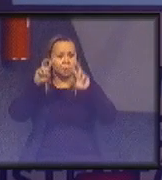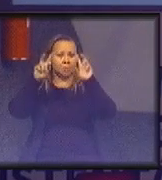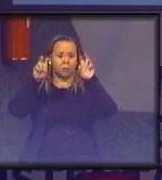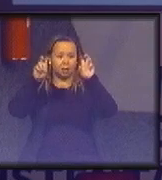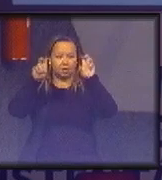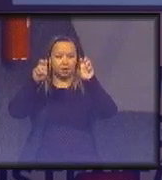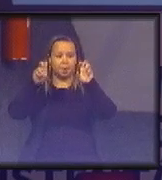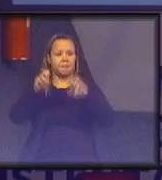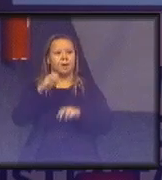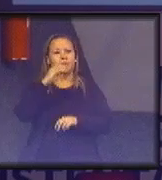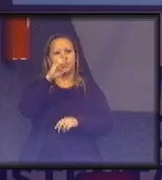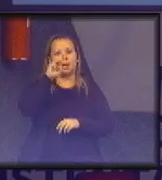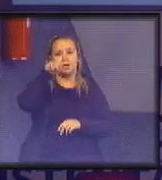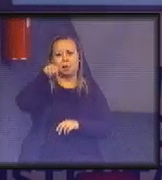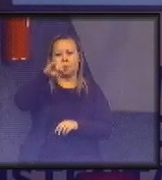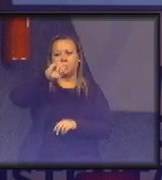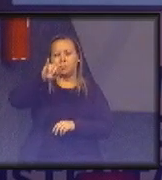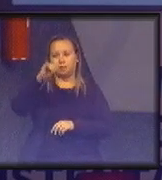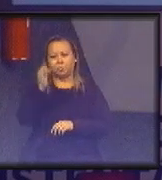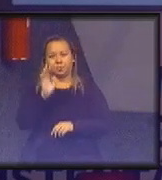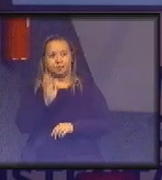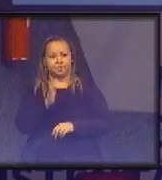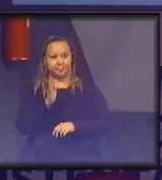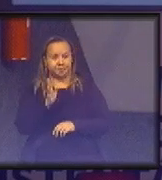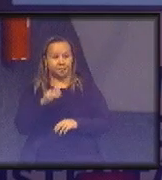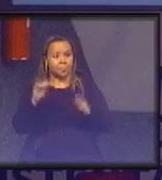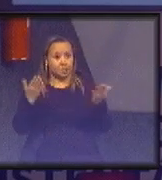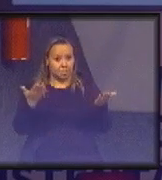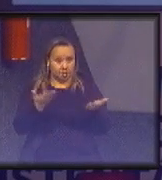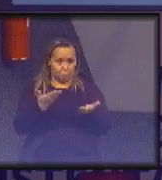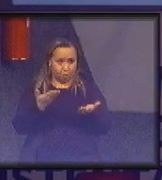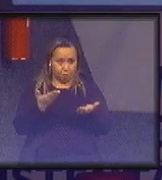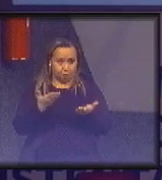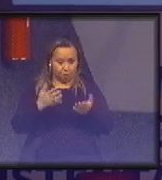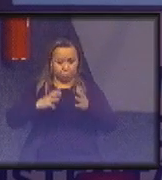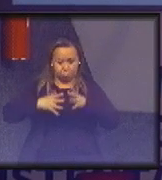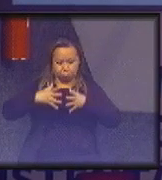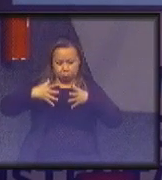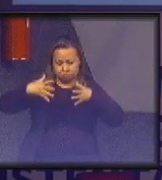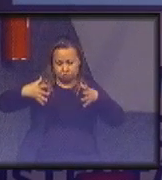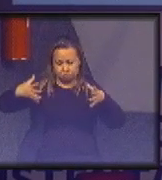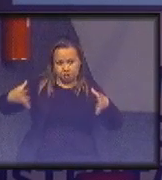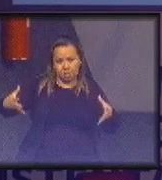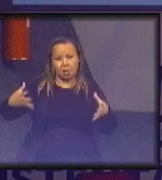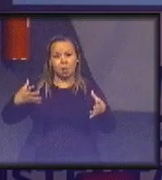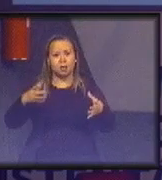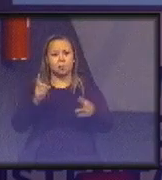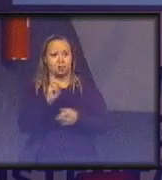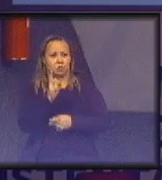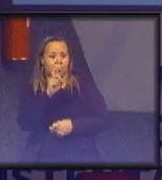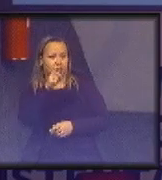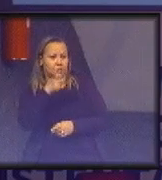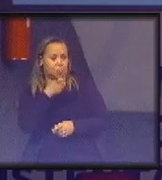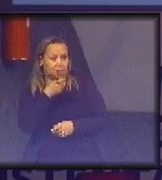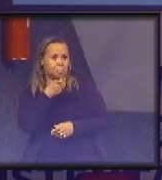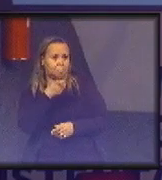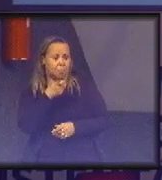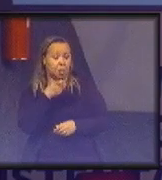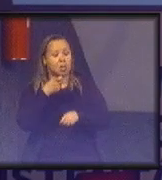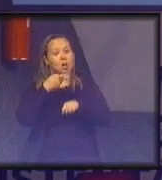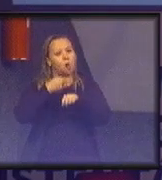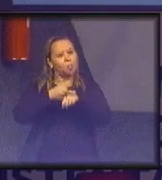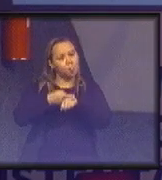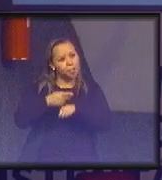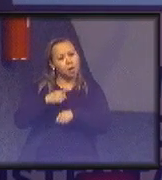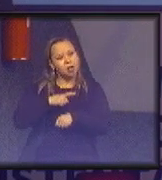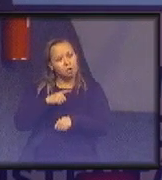para o CNJ, ou de ter um núcleo social ambiental. Agora, ele cresce no sentido de que não é mais só, na verdade, todo prêmio tem essa